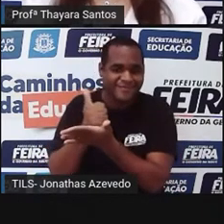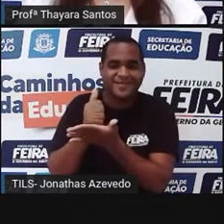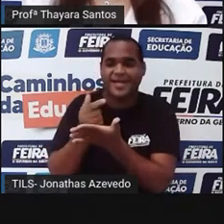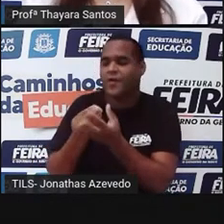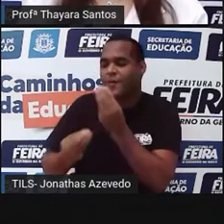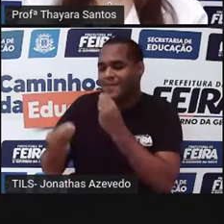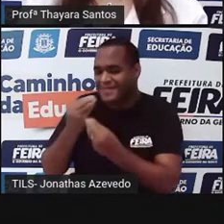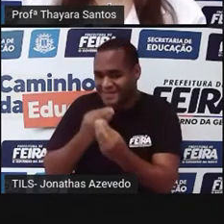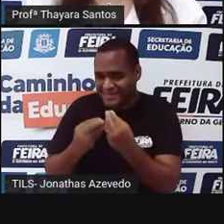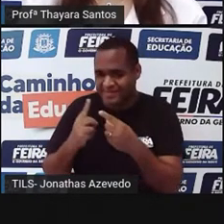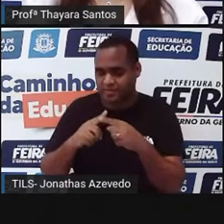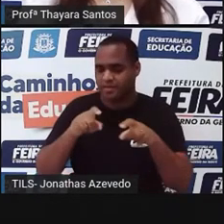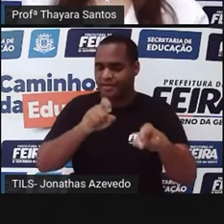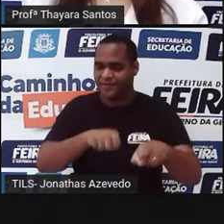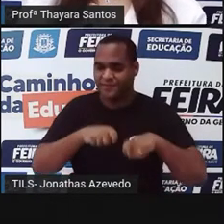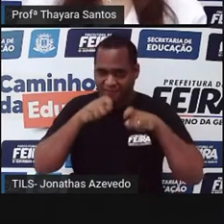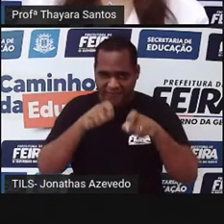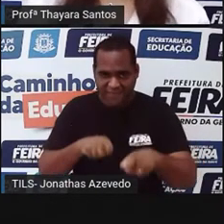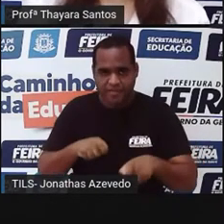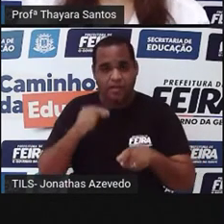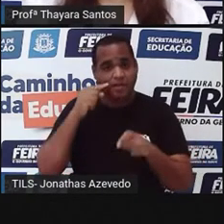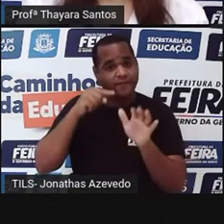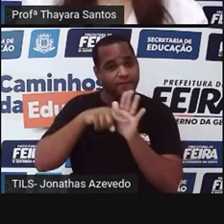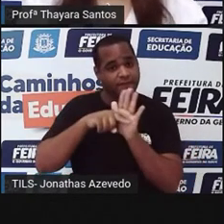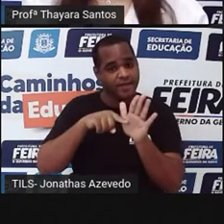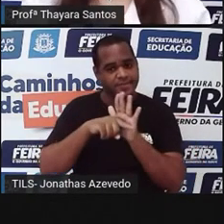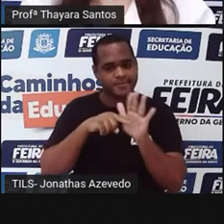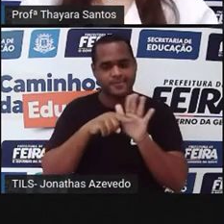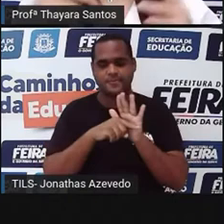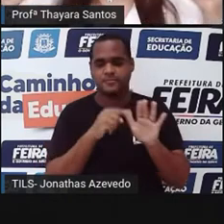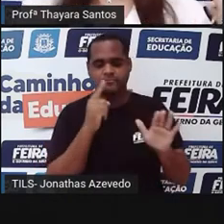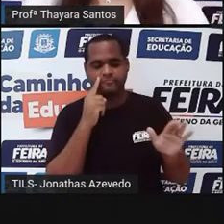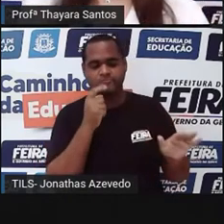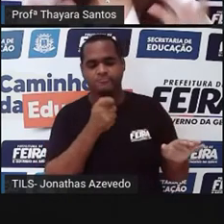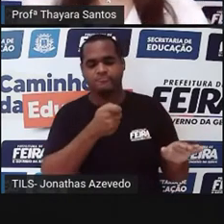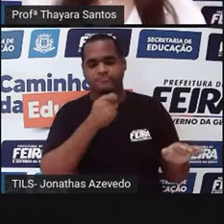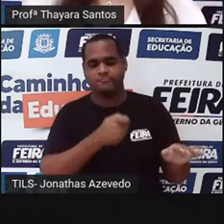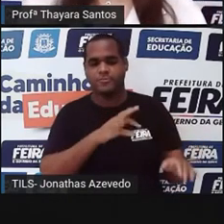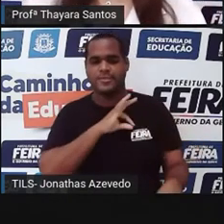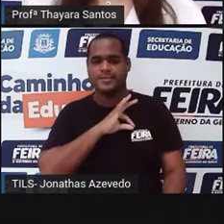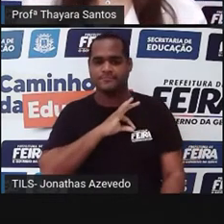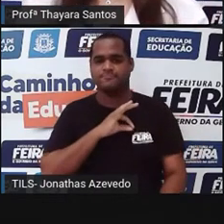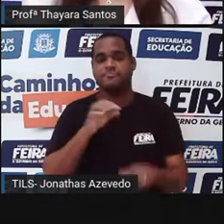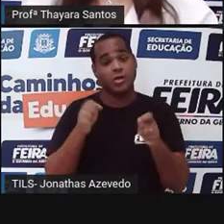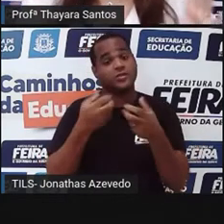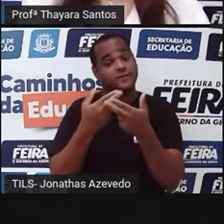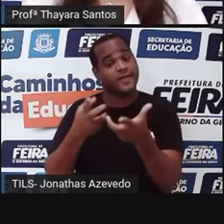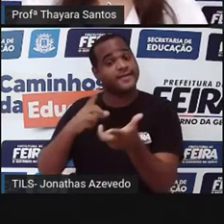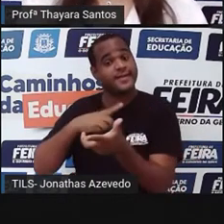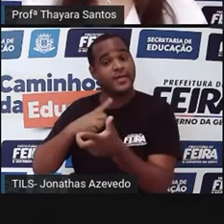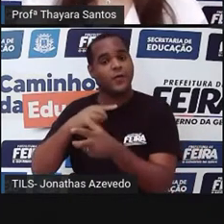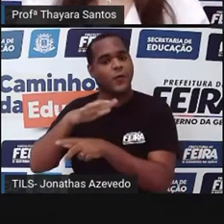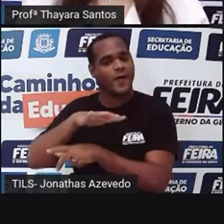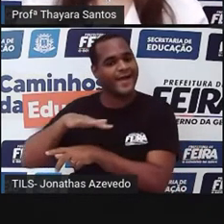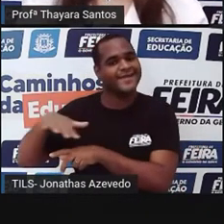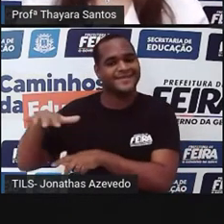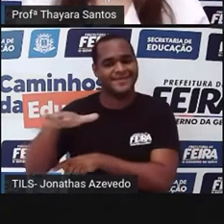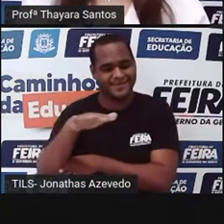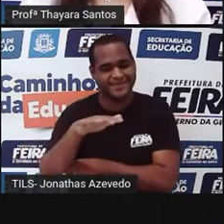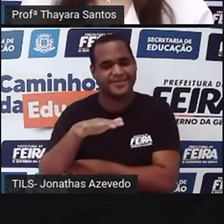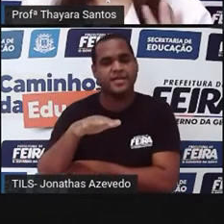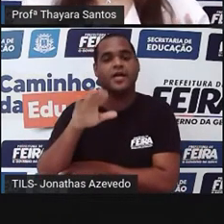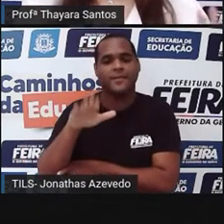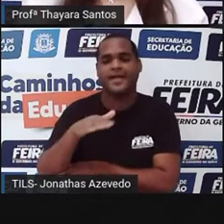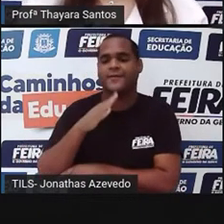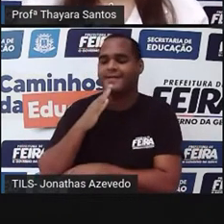alimentos, na agropecuária, na investigação criminal e também muitas outras áreas. Então, a gente utiliza esse conhecimento da genética